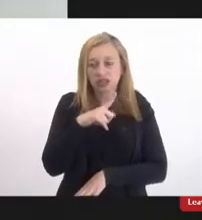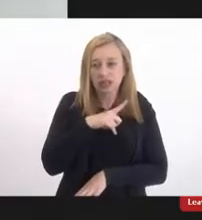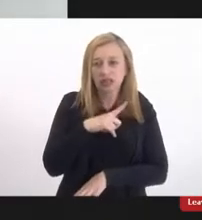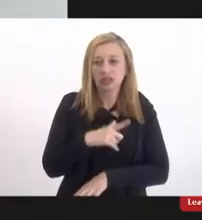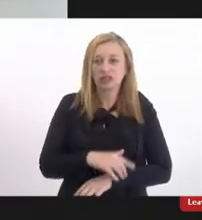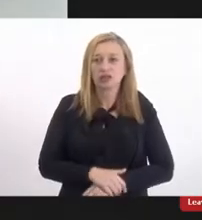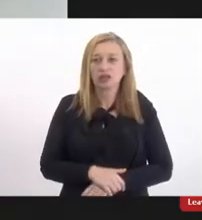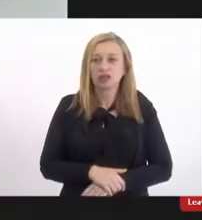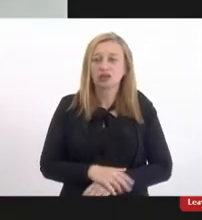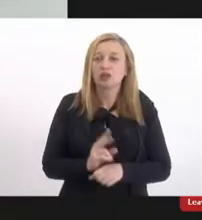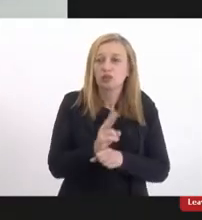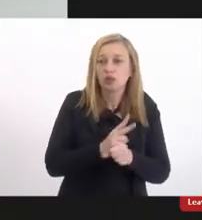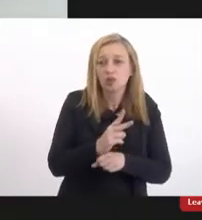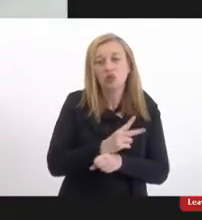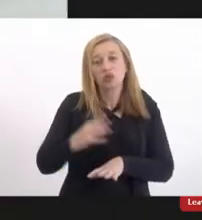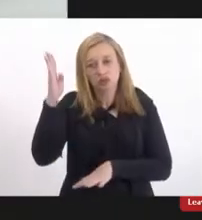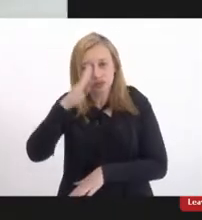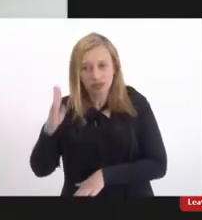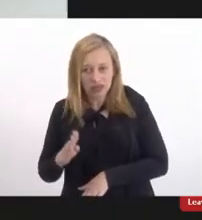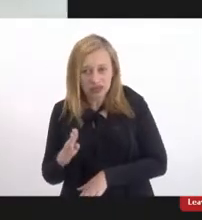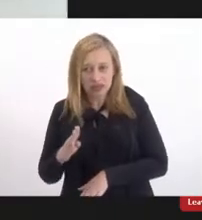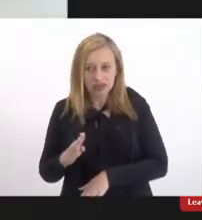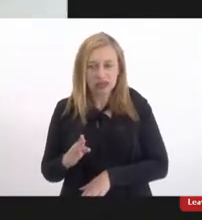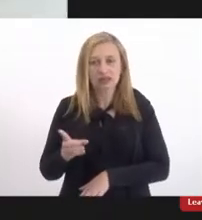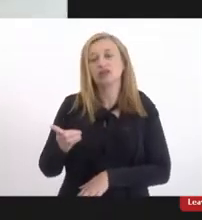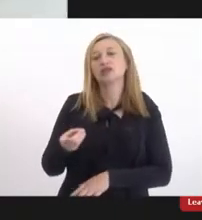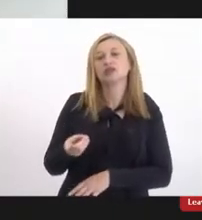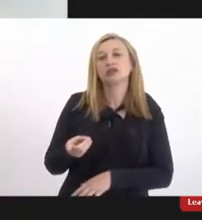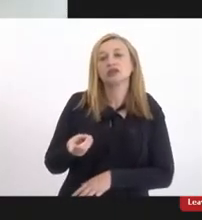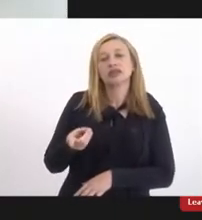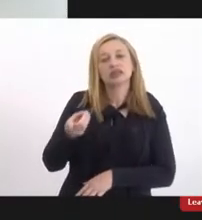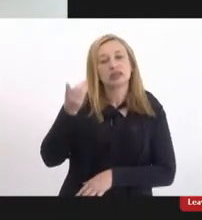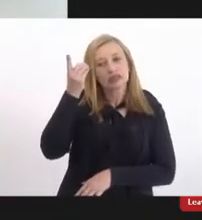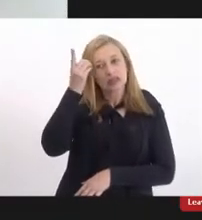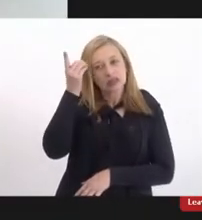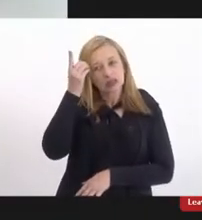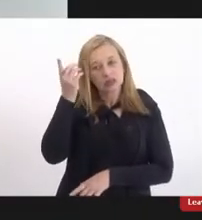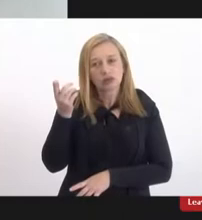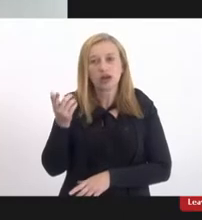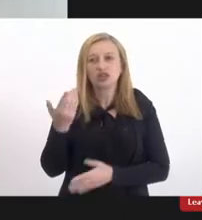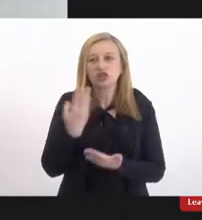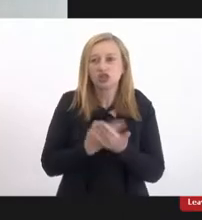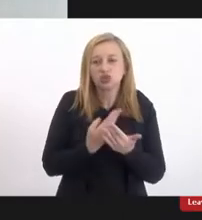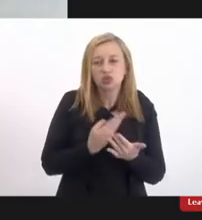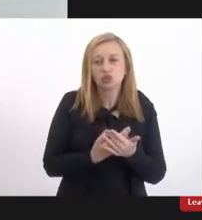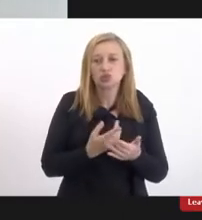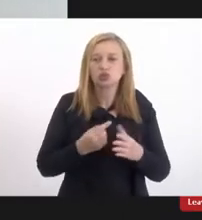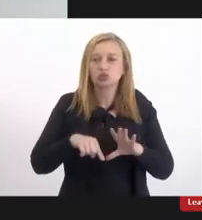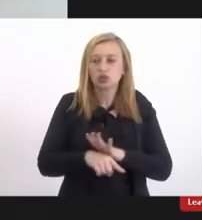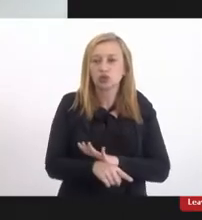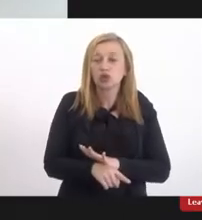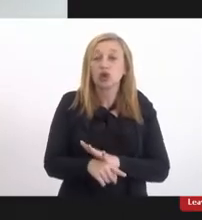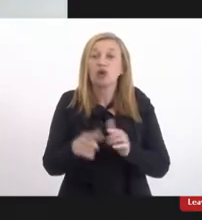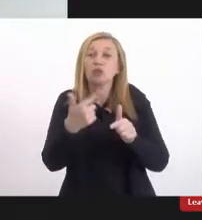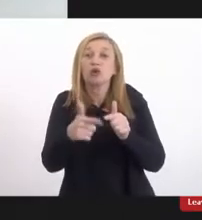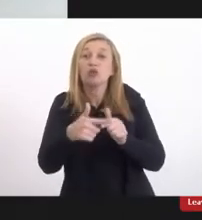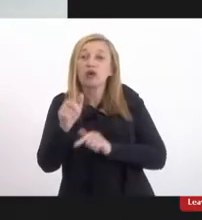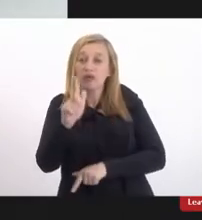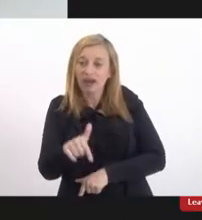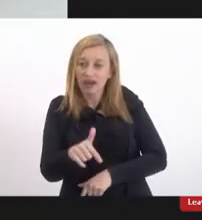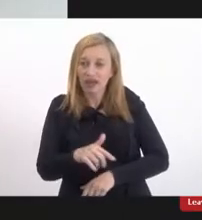cultura do Brasil de esterilização de deficiência intelectual da força e o problema é nós temos